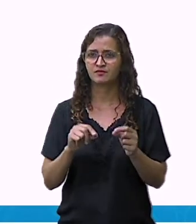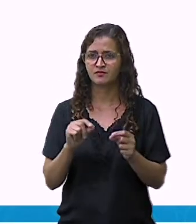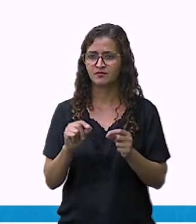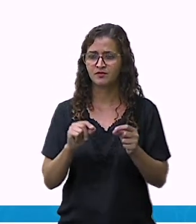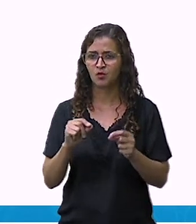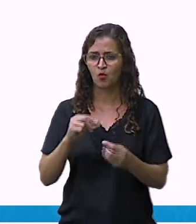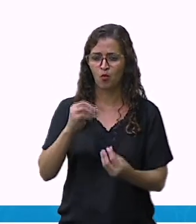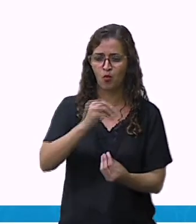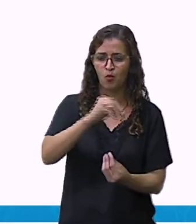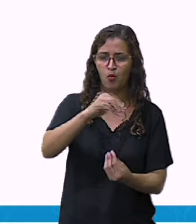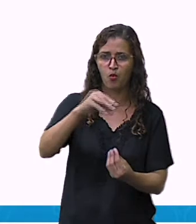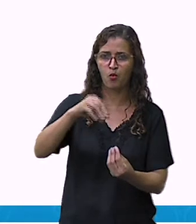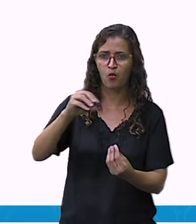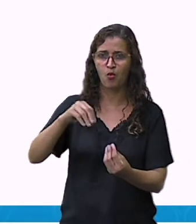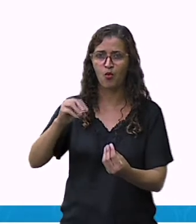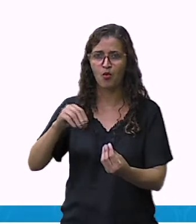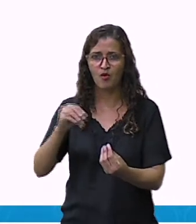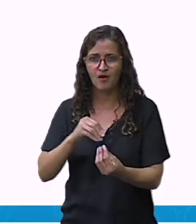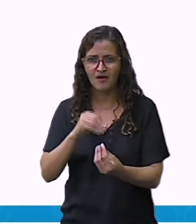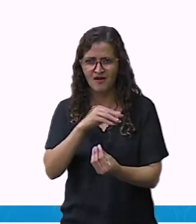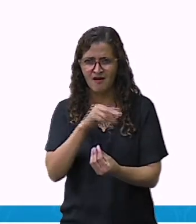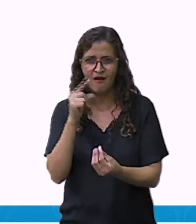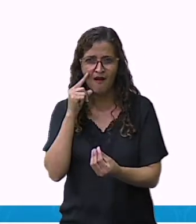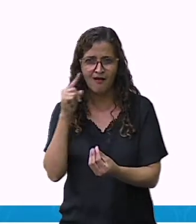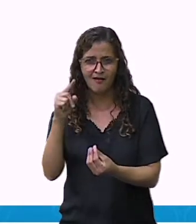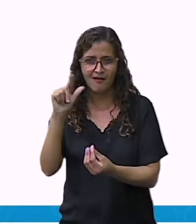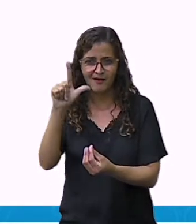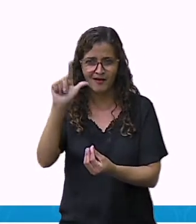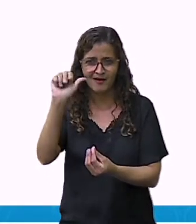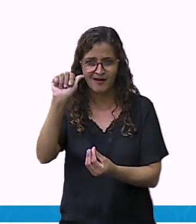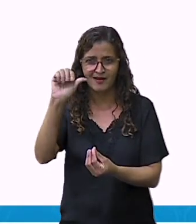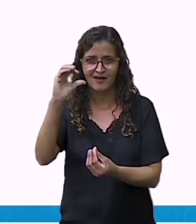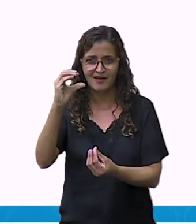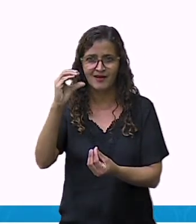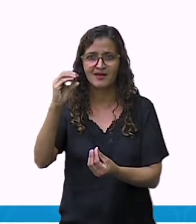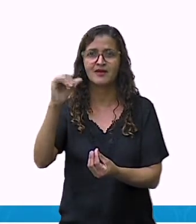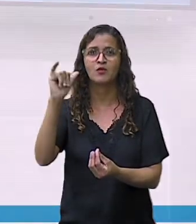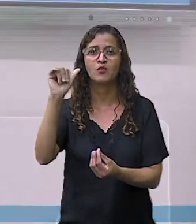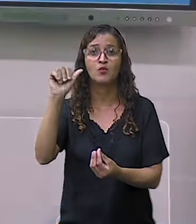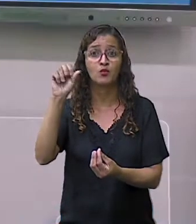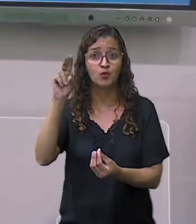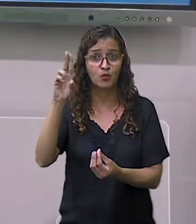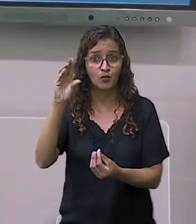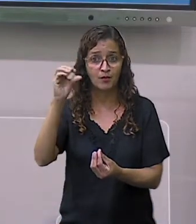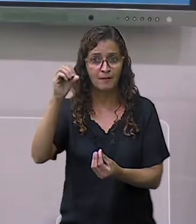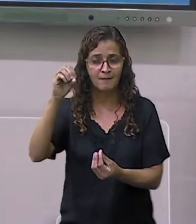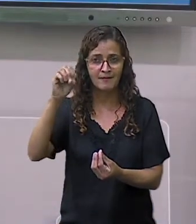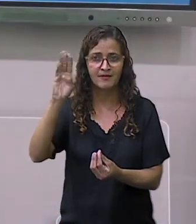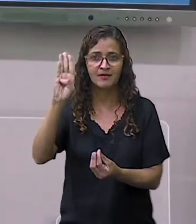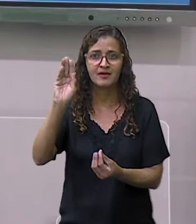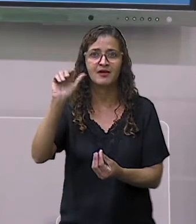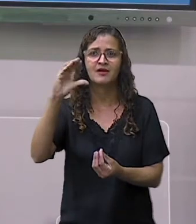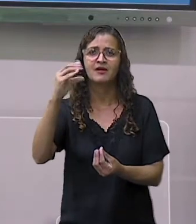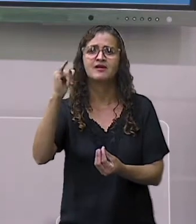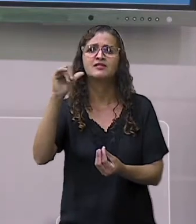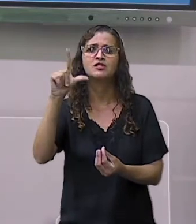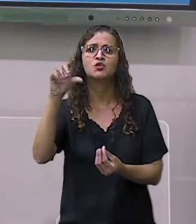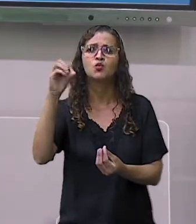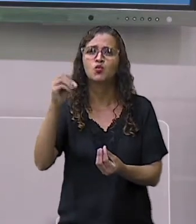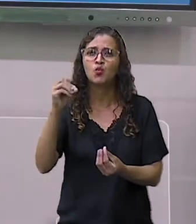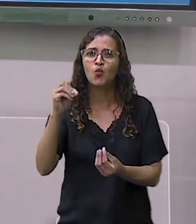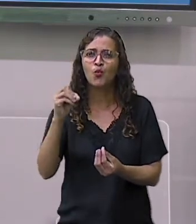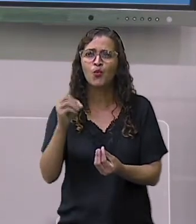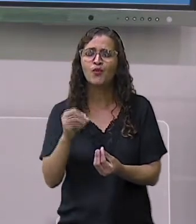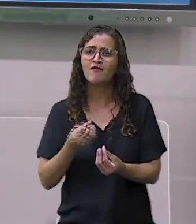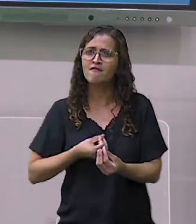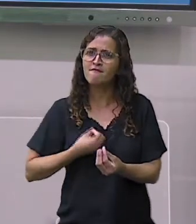fungos, são os lactobacilos vivos. No momento que você está desidratado, você está com